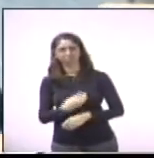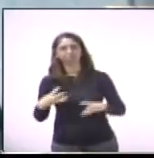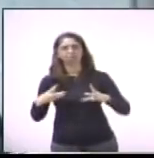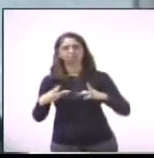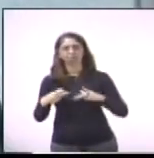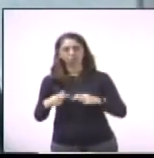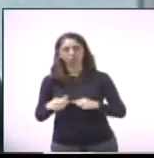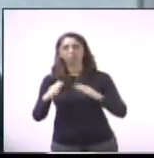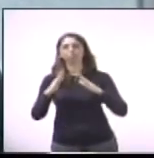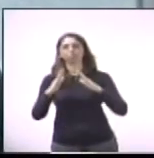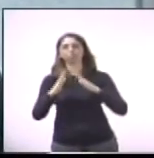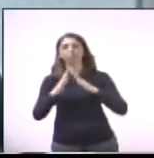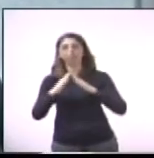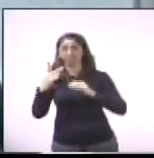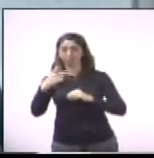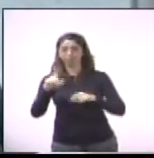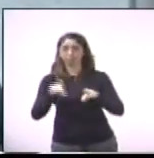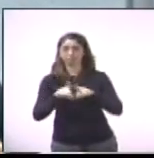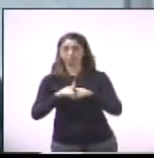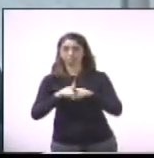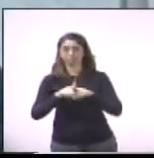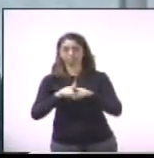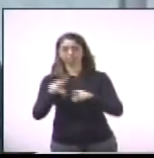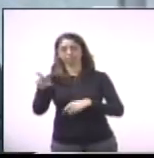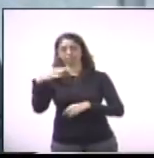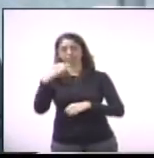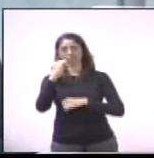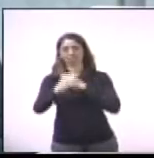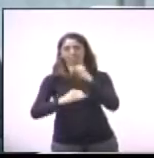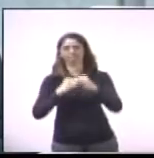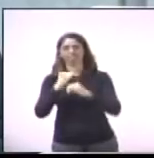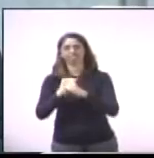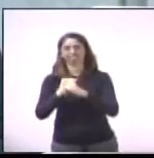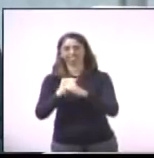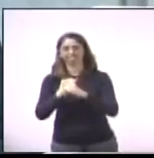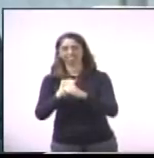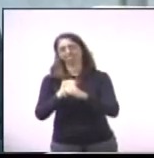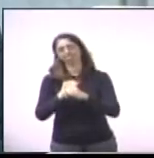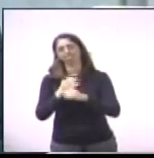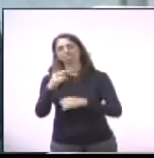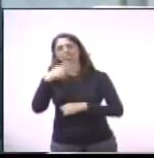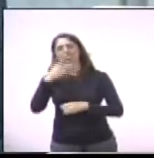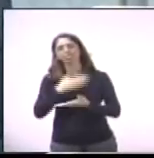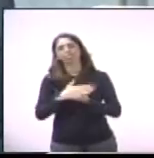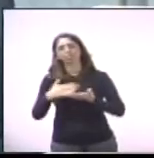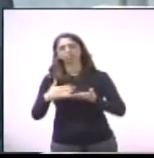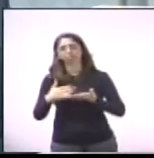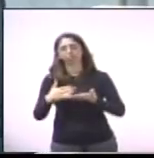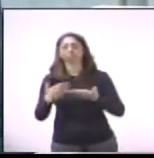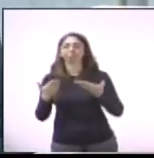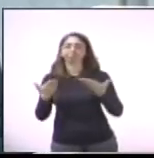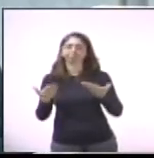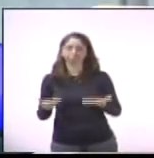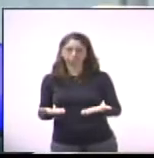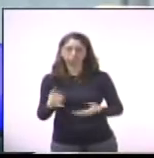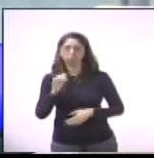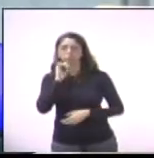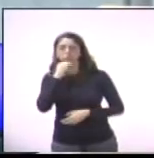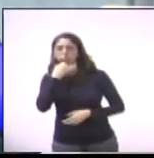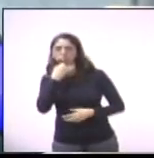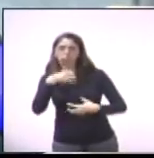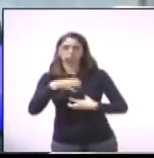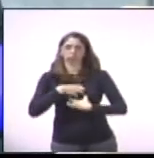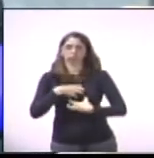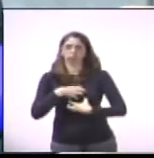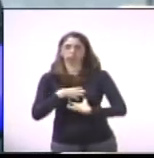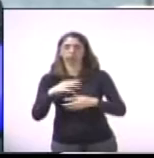que nos assiste pela internet. Quero abrir a minha fala dando os meus pesados para a família